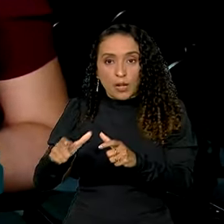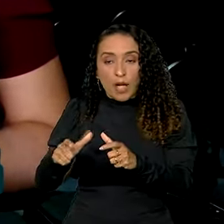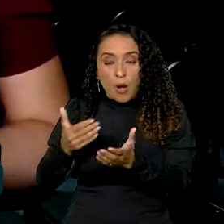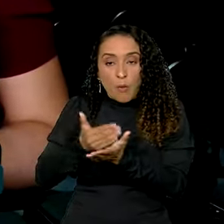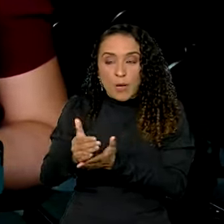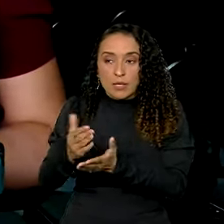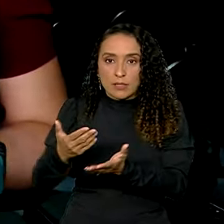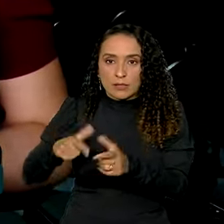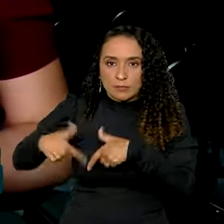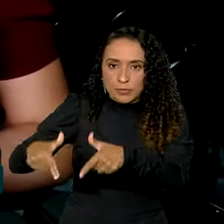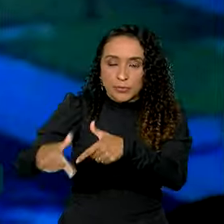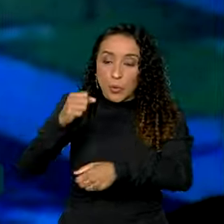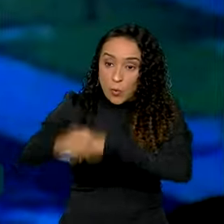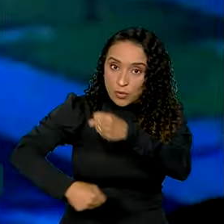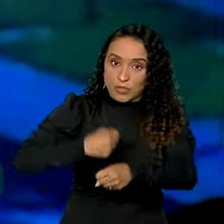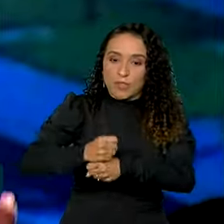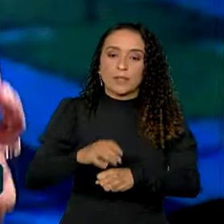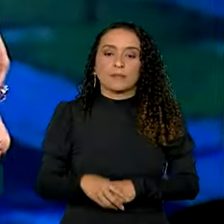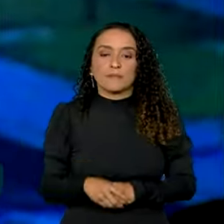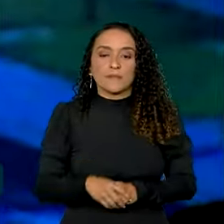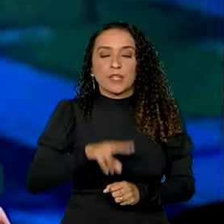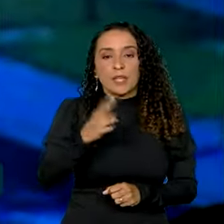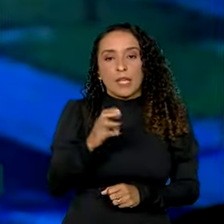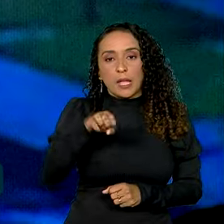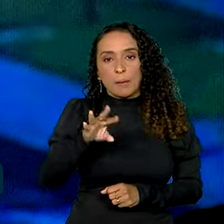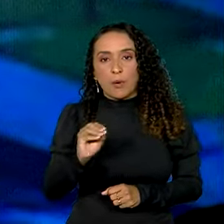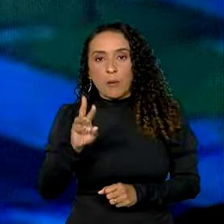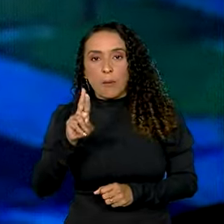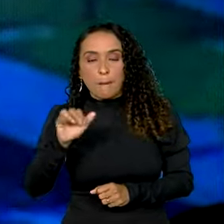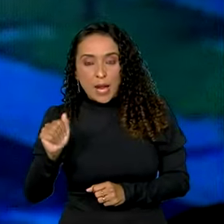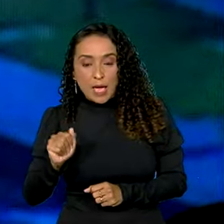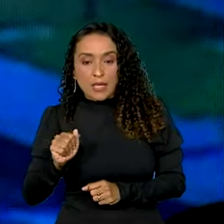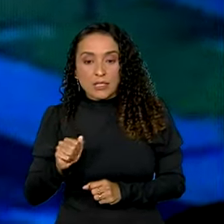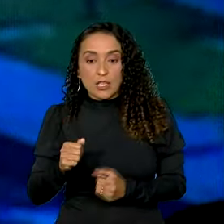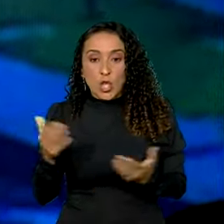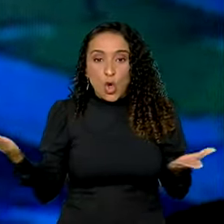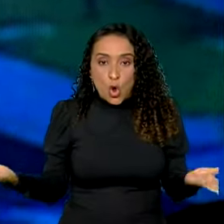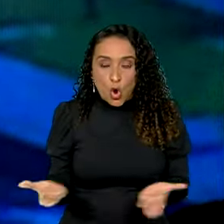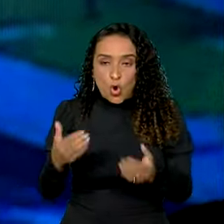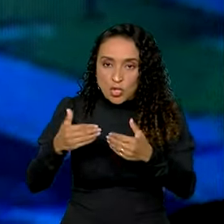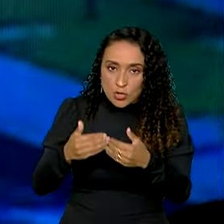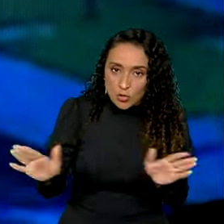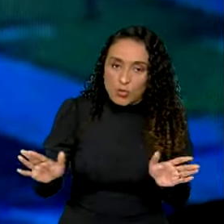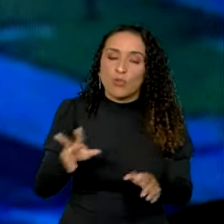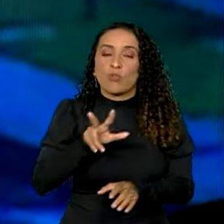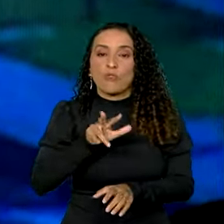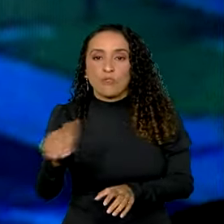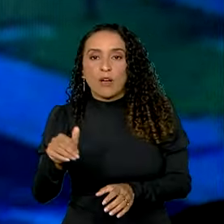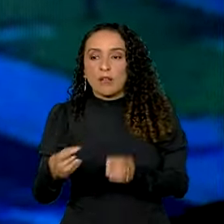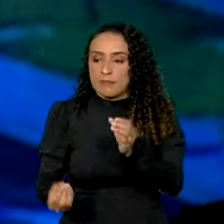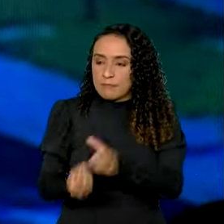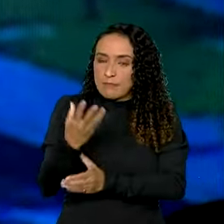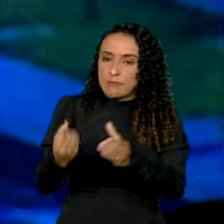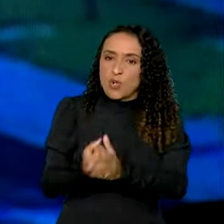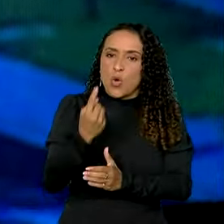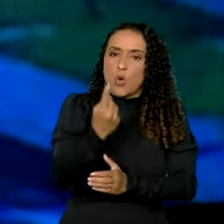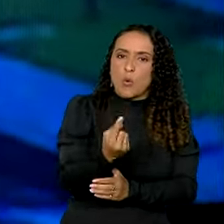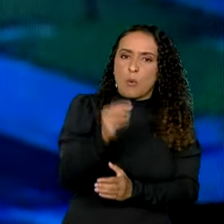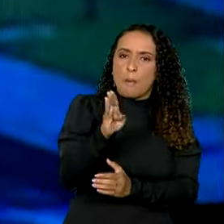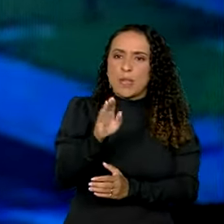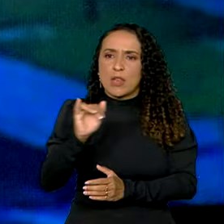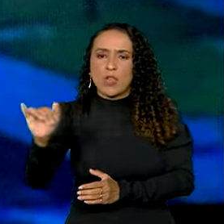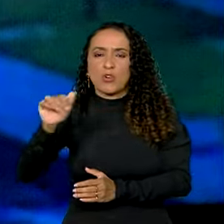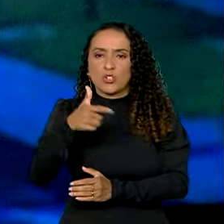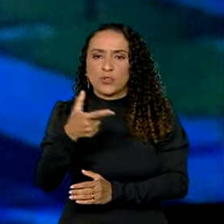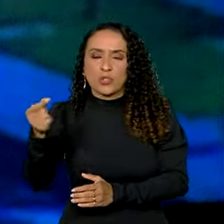operação já no ano que vem. A Hemobras e essa planta que inauguramos hoje vai poder produzir 1 bilhão e 200